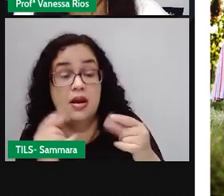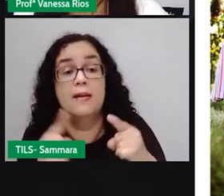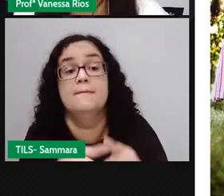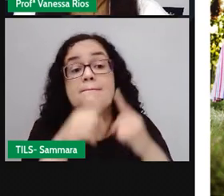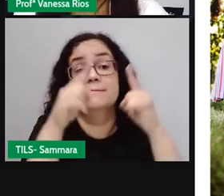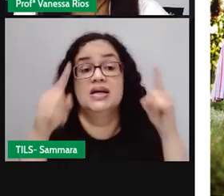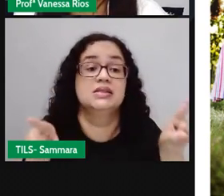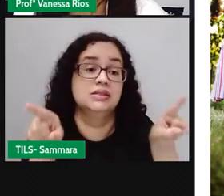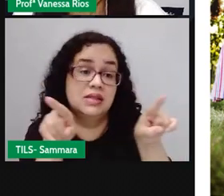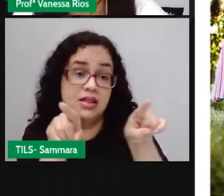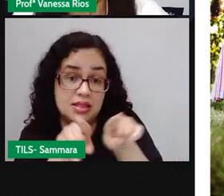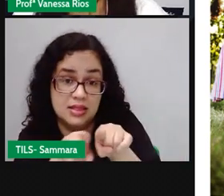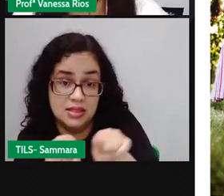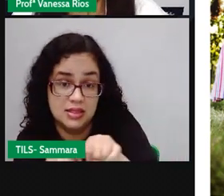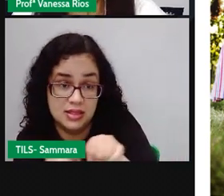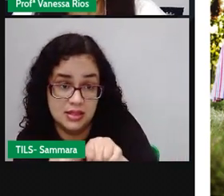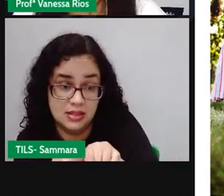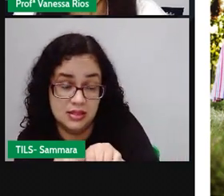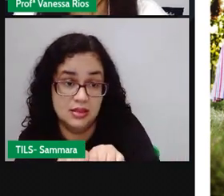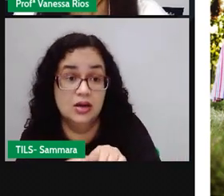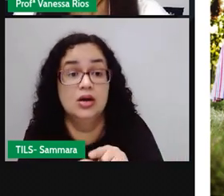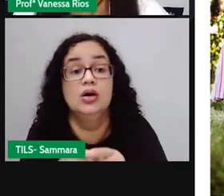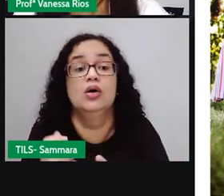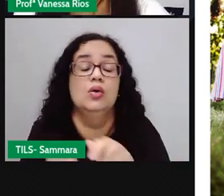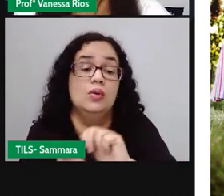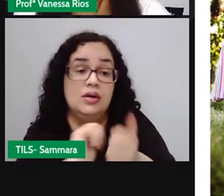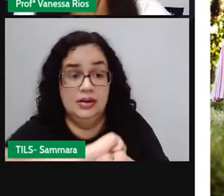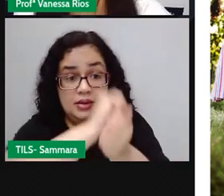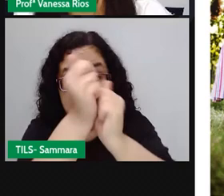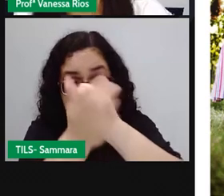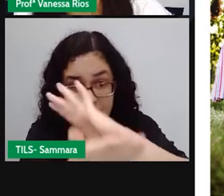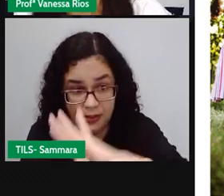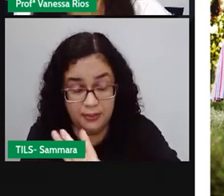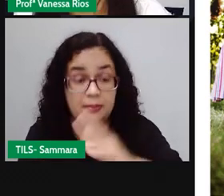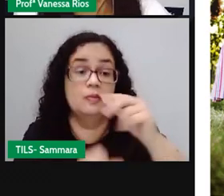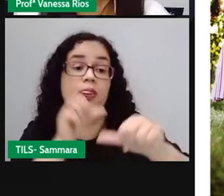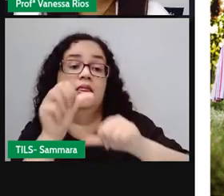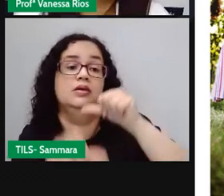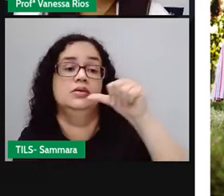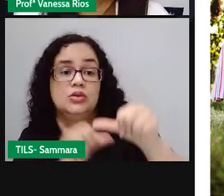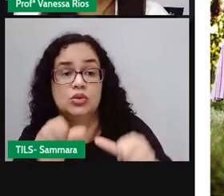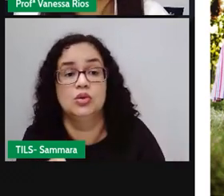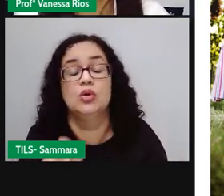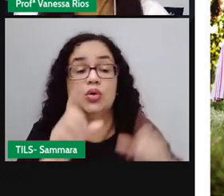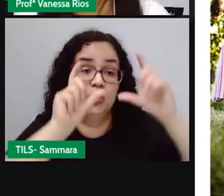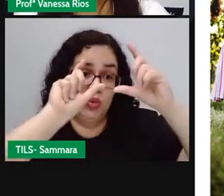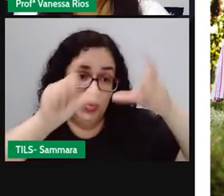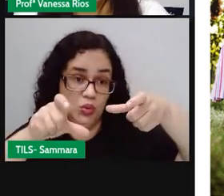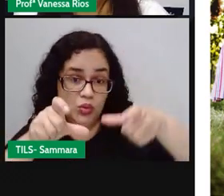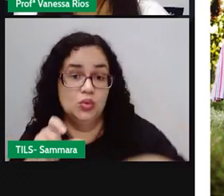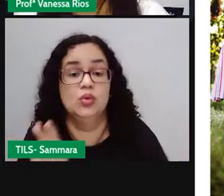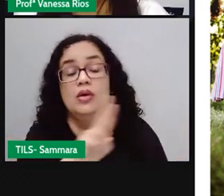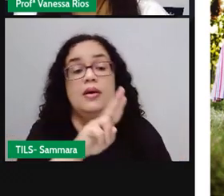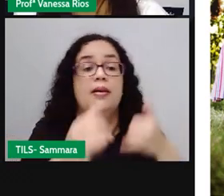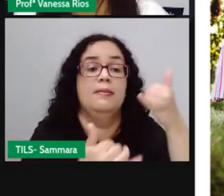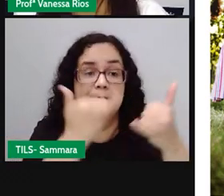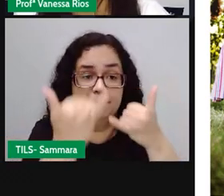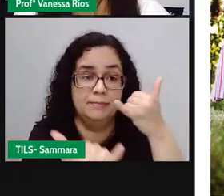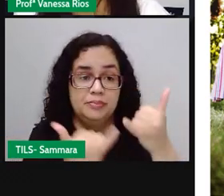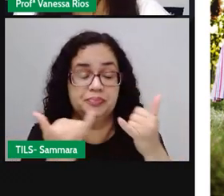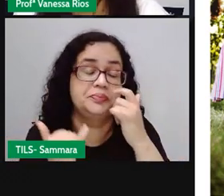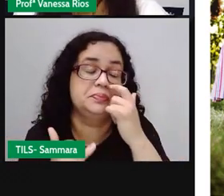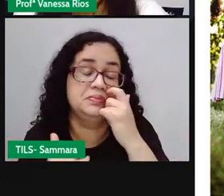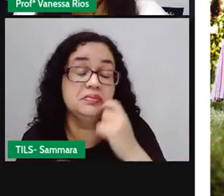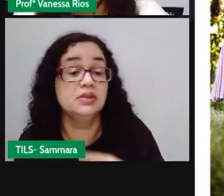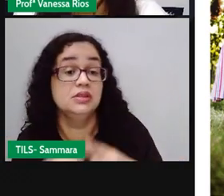elas também possuem essa adaptação, essa variação de acordo com o lugar que ela é brincada. Às vezes